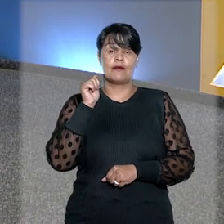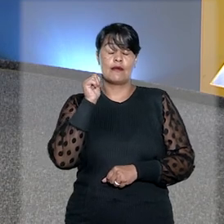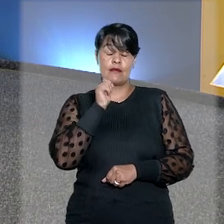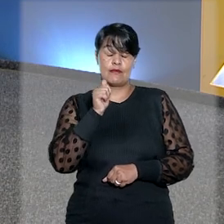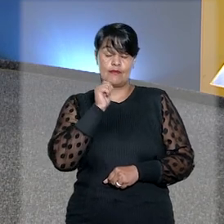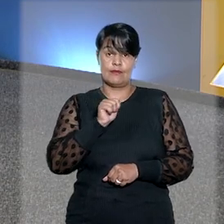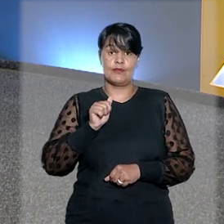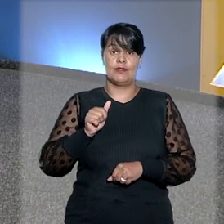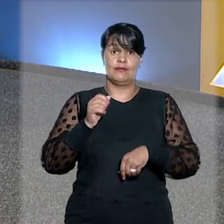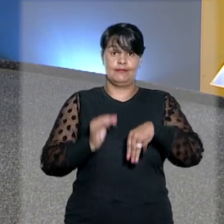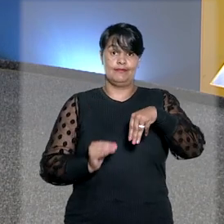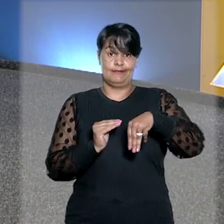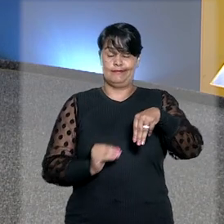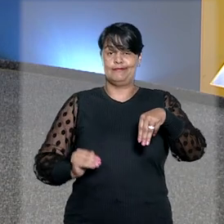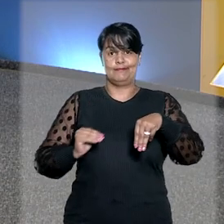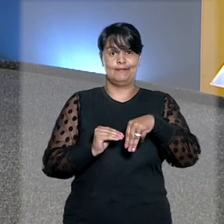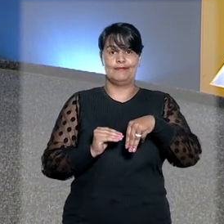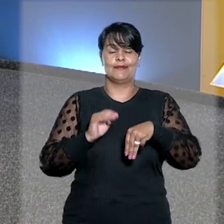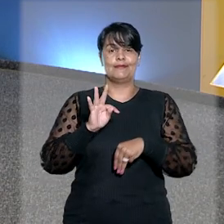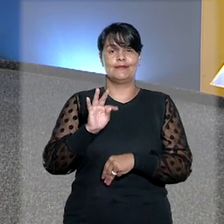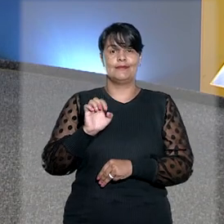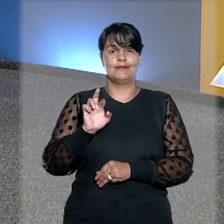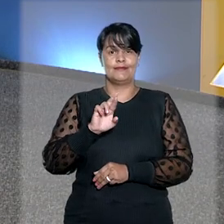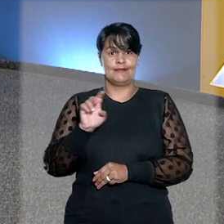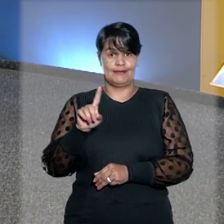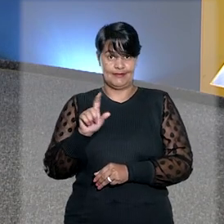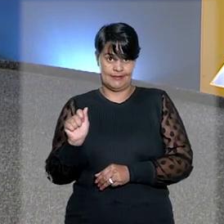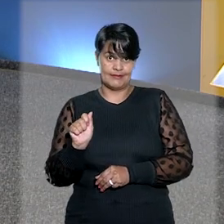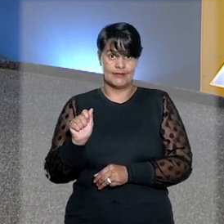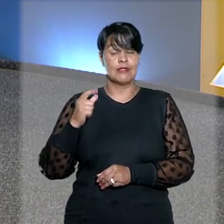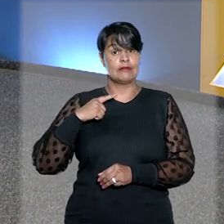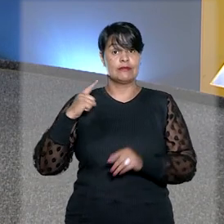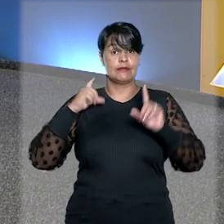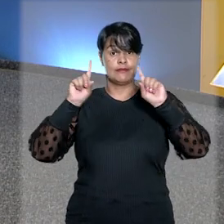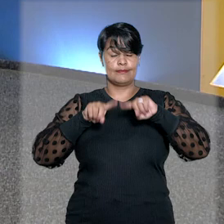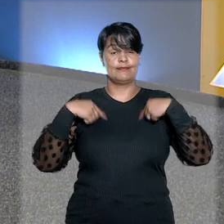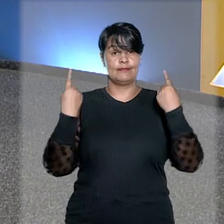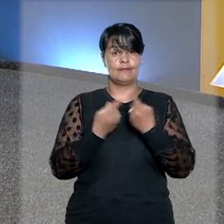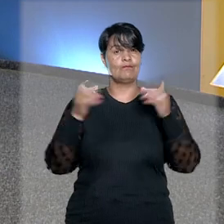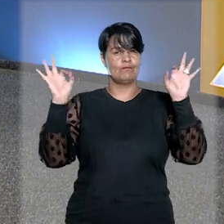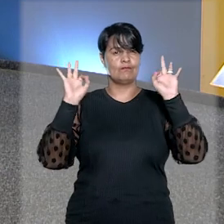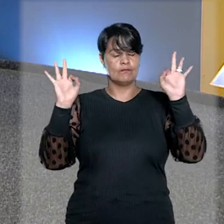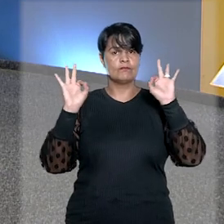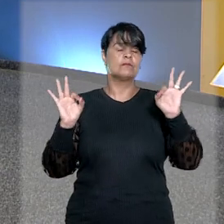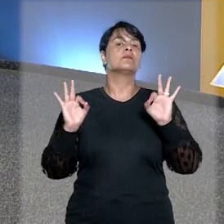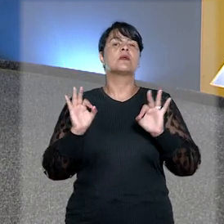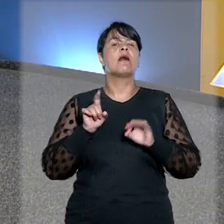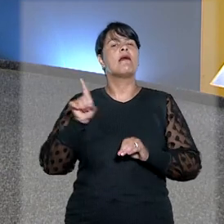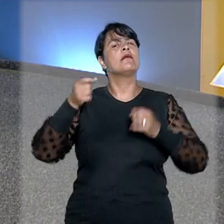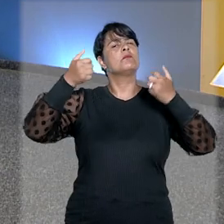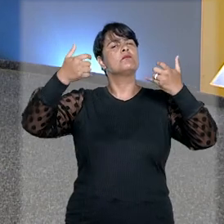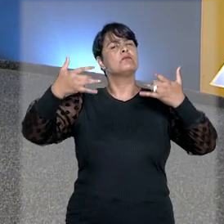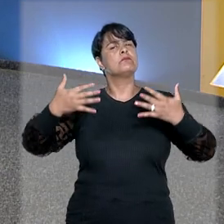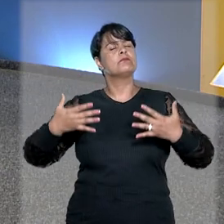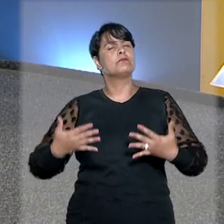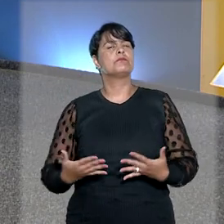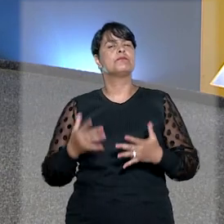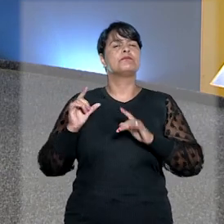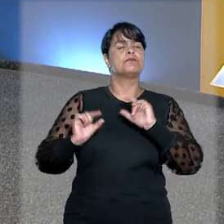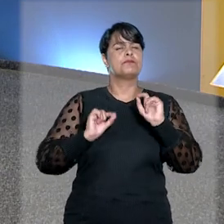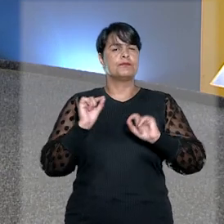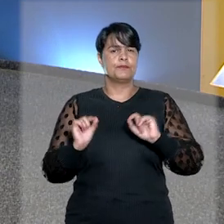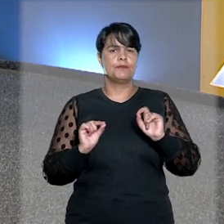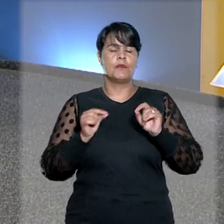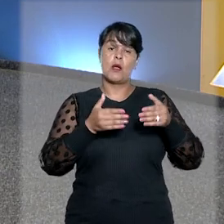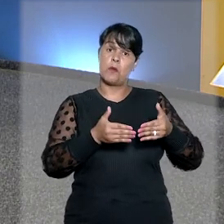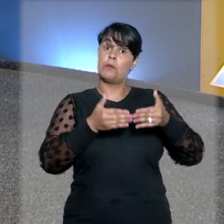Em sessão solene na Corte Especial do STJ, a ministra-presidente Maria Tereza de Assis Moura proferiu o